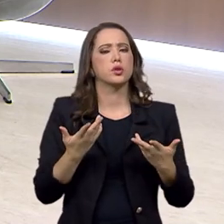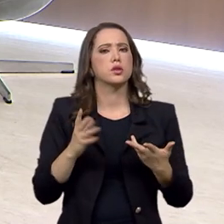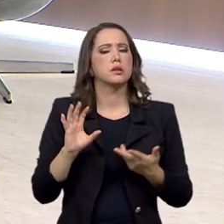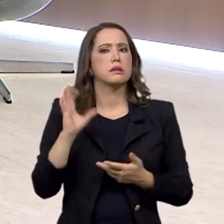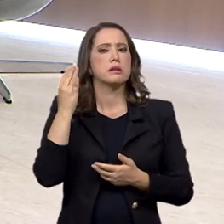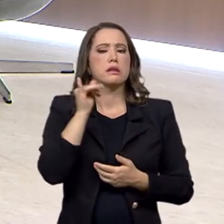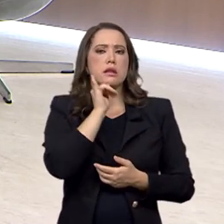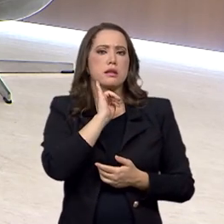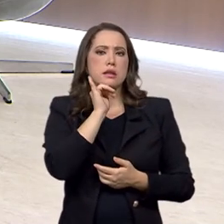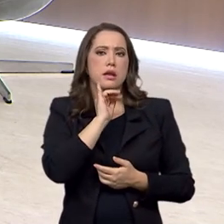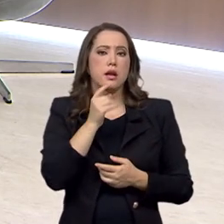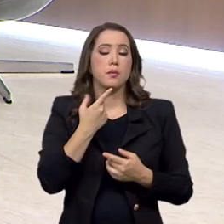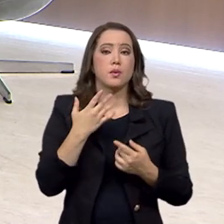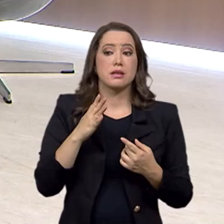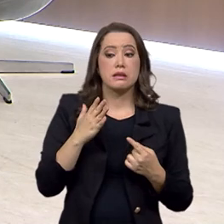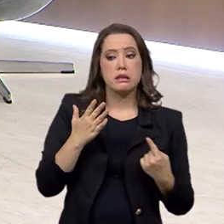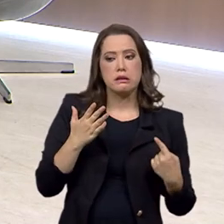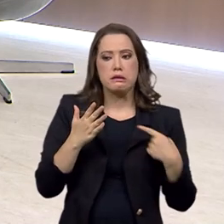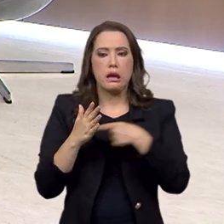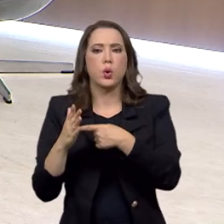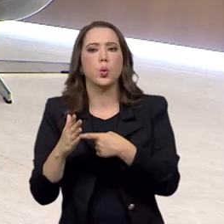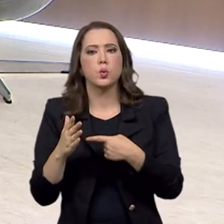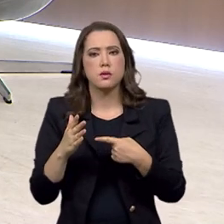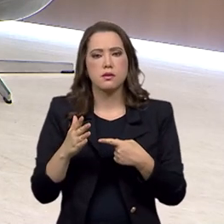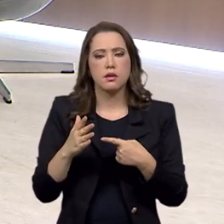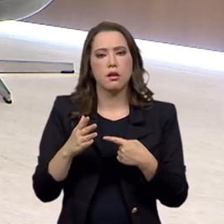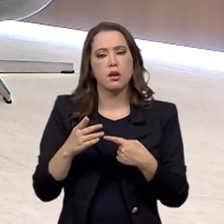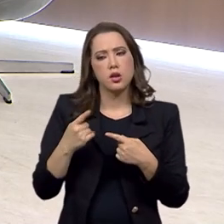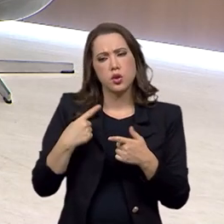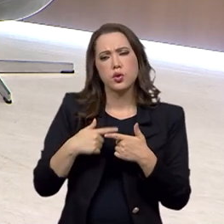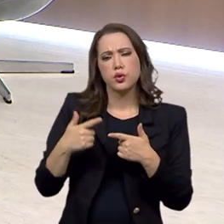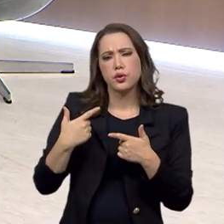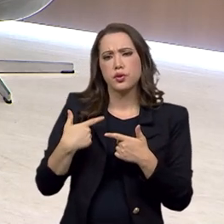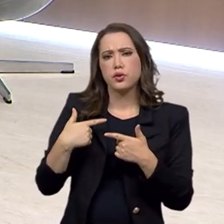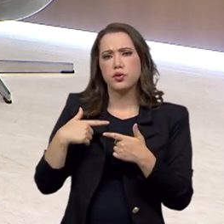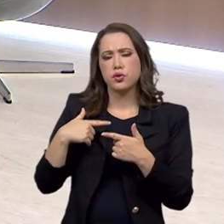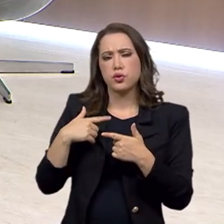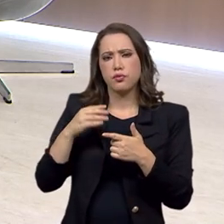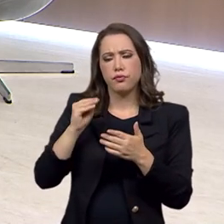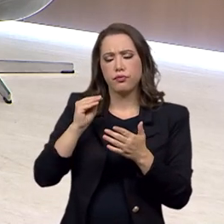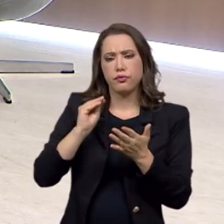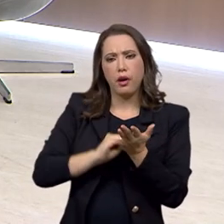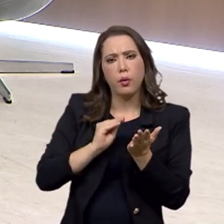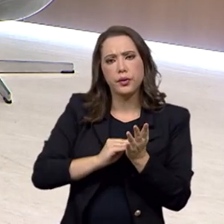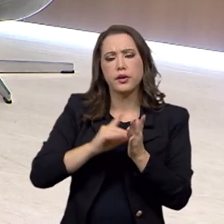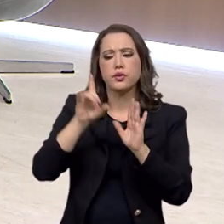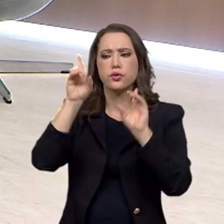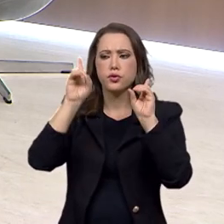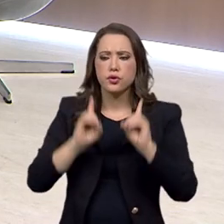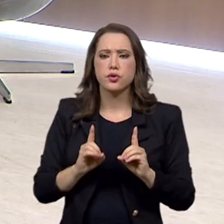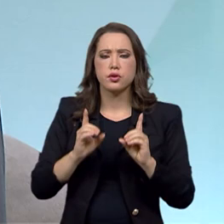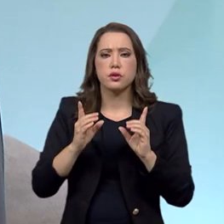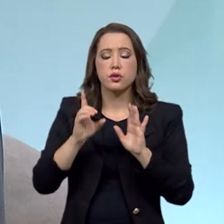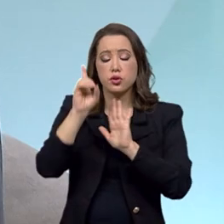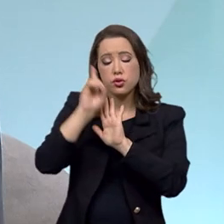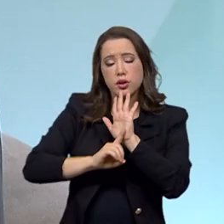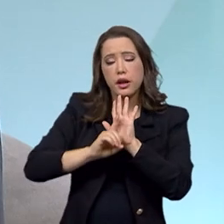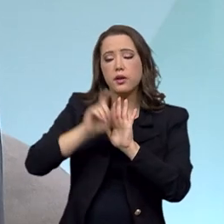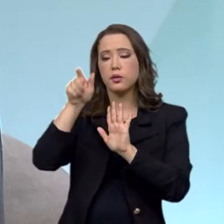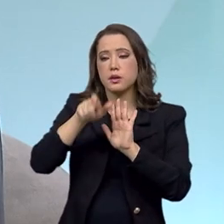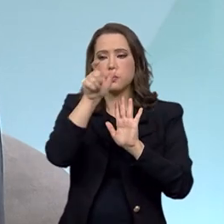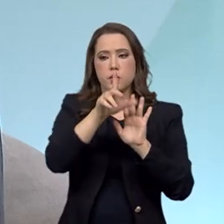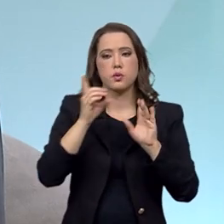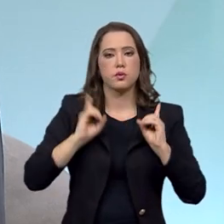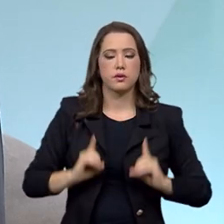de denúncias de violações em relação às pessoas com deficiência? O que elas devem fazer no país? Bom,